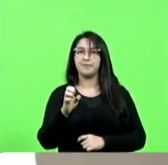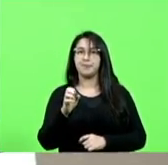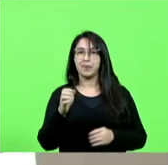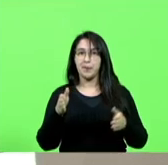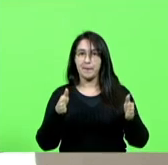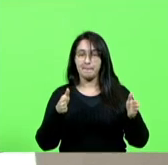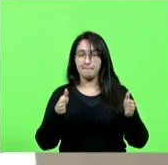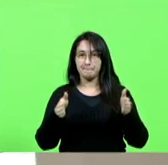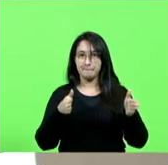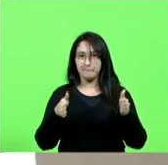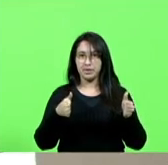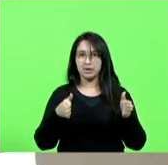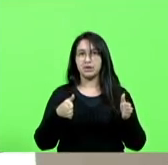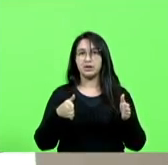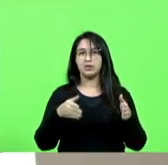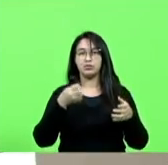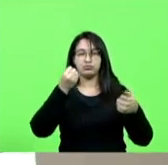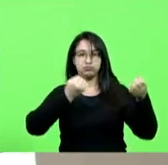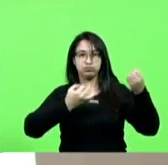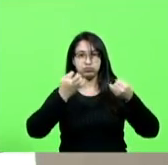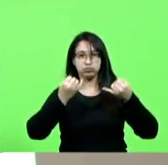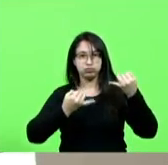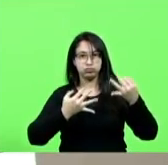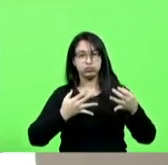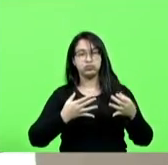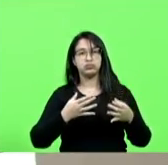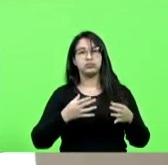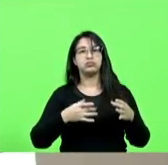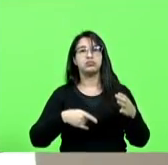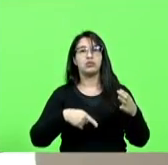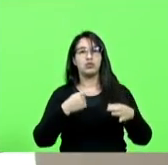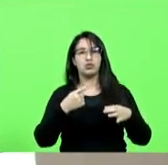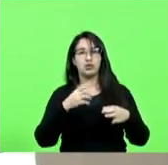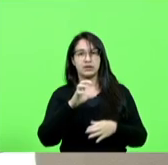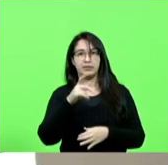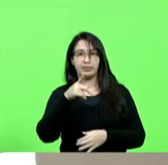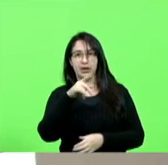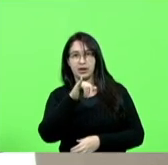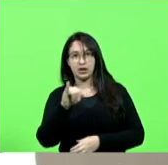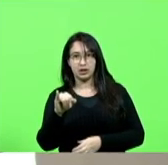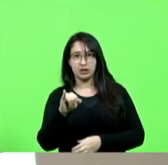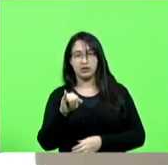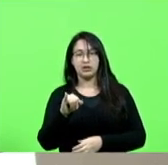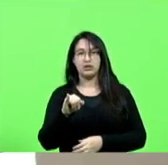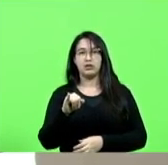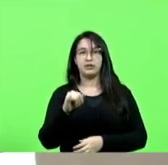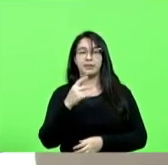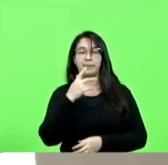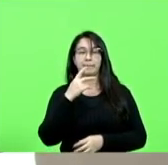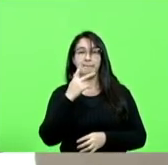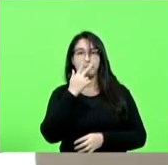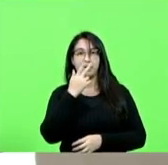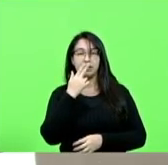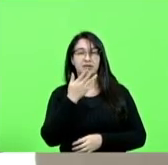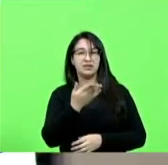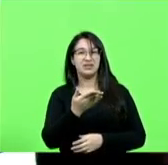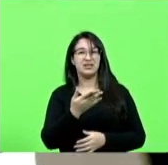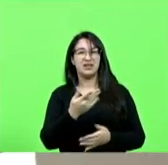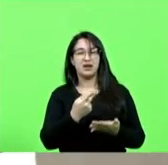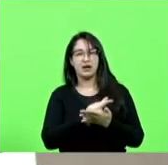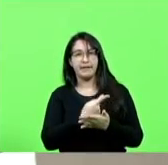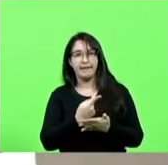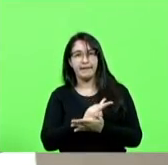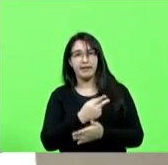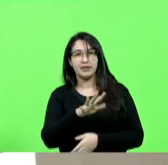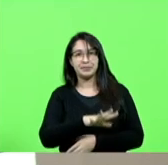depoimento perante a Comissão Parlamentar de Inquérito, que apura suposta omissão e irregularidades durante a pandemia Covid-19 no Senado